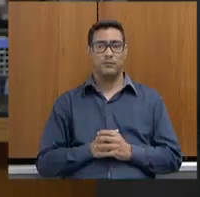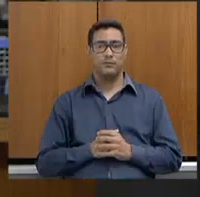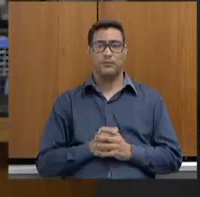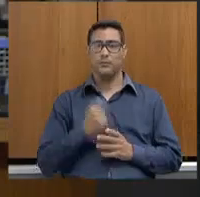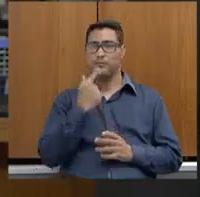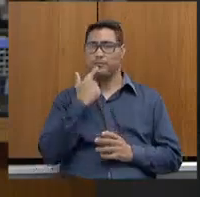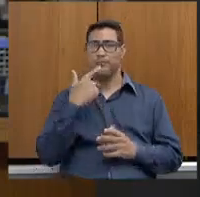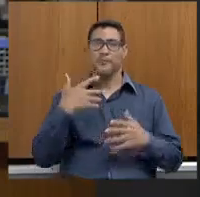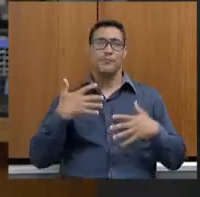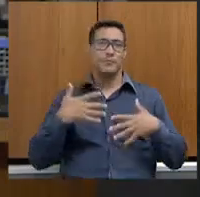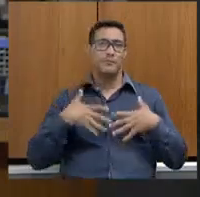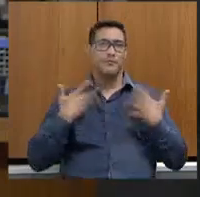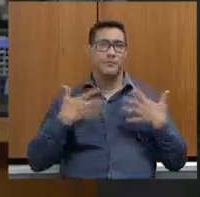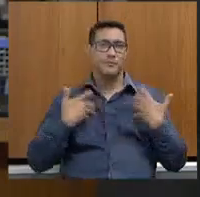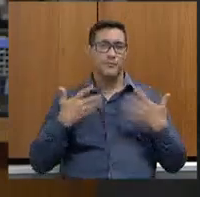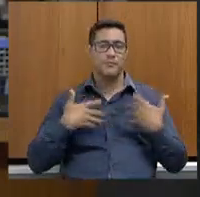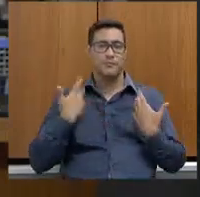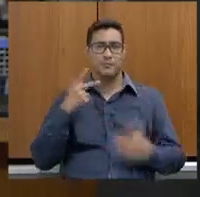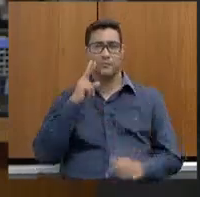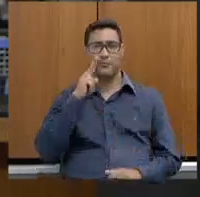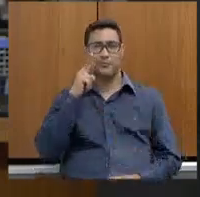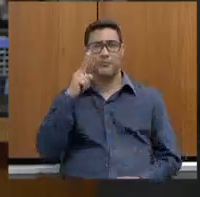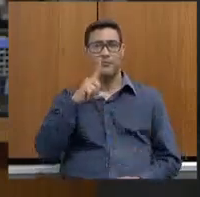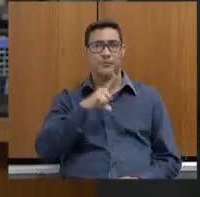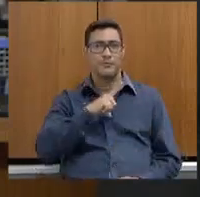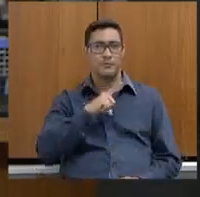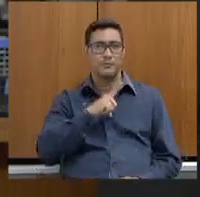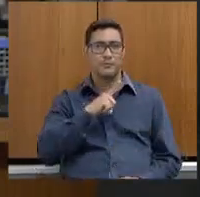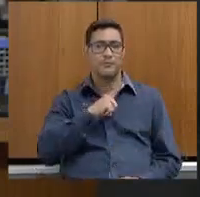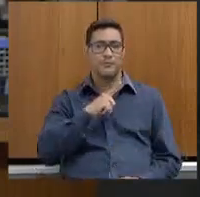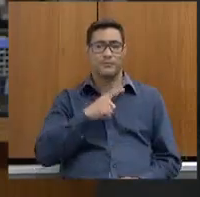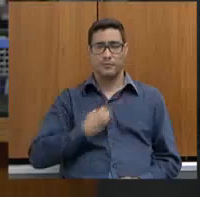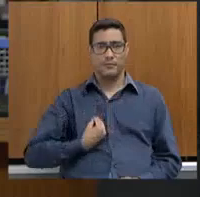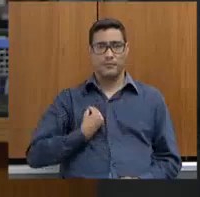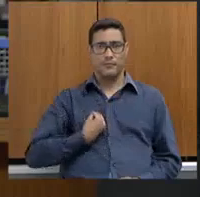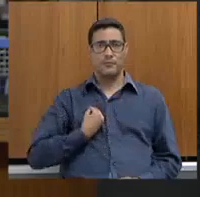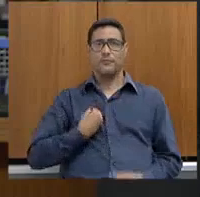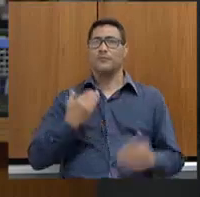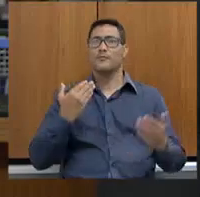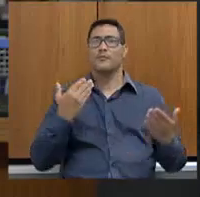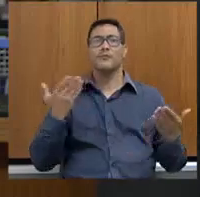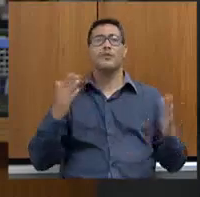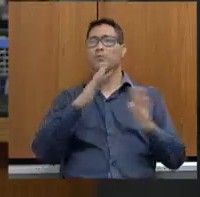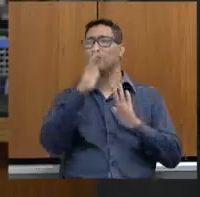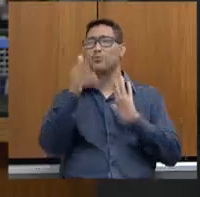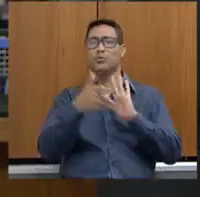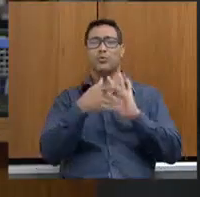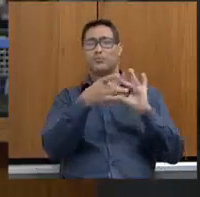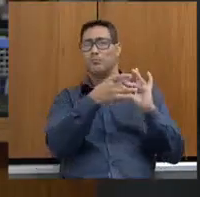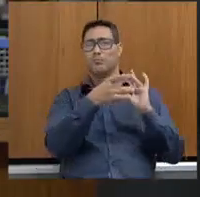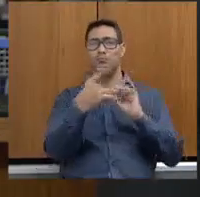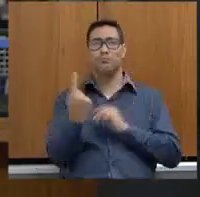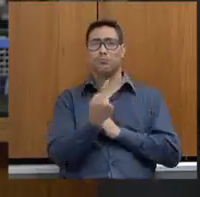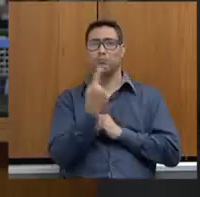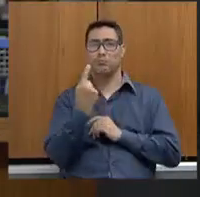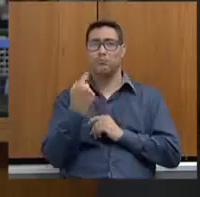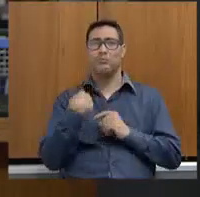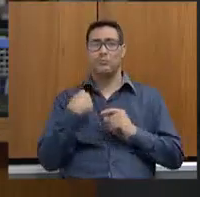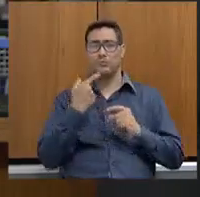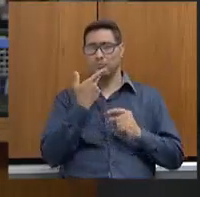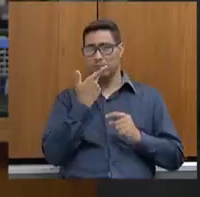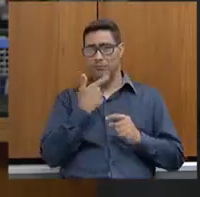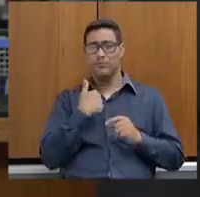alegria para mim muito grande ser parte disso tudo, de todo esse contexto, eu que já estou me despedindo.